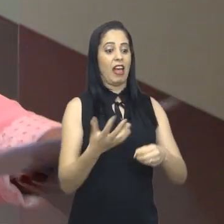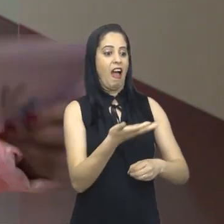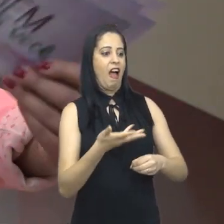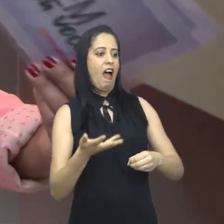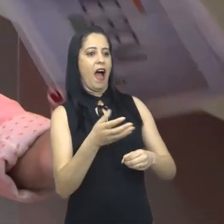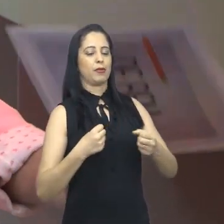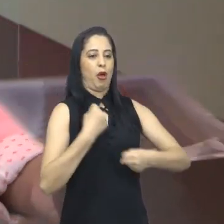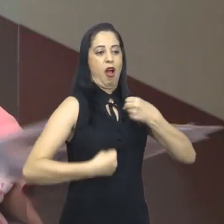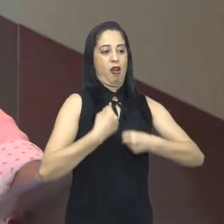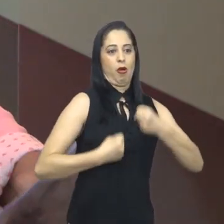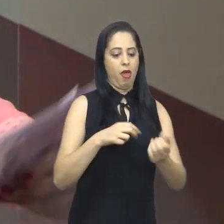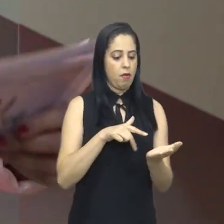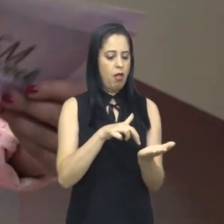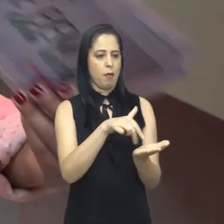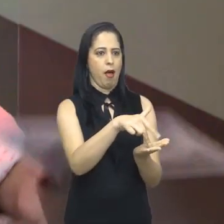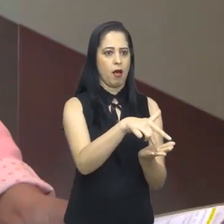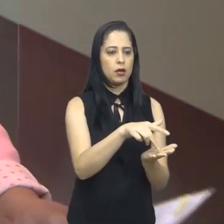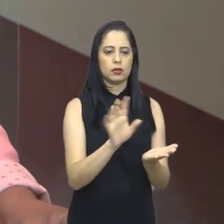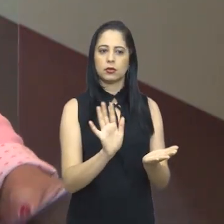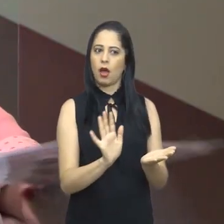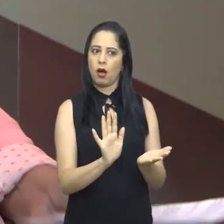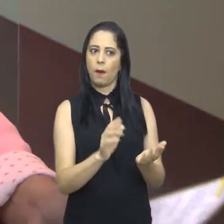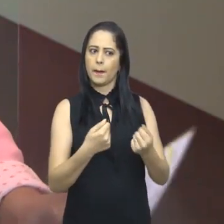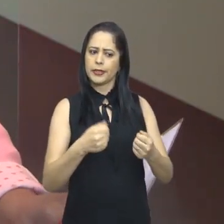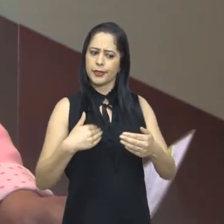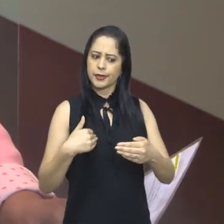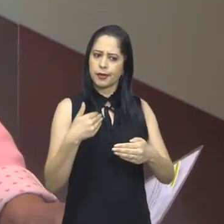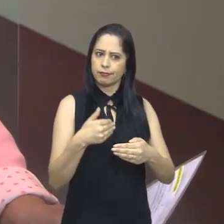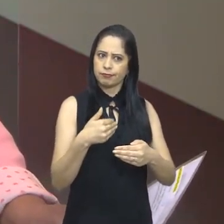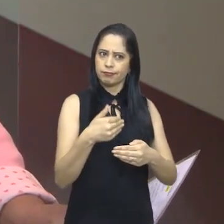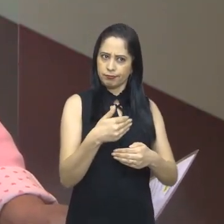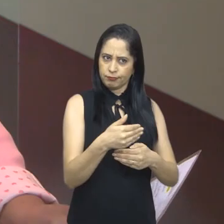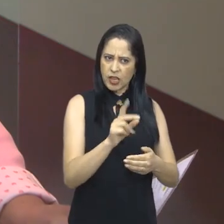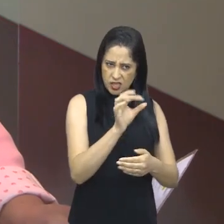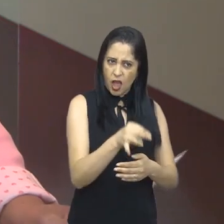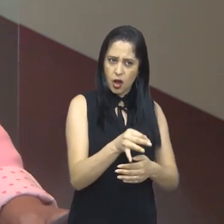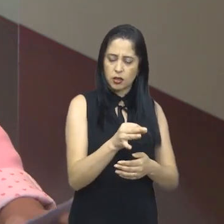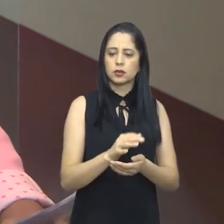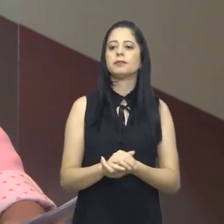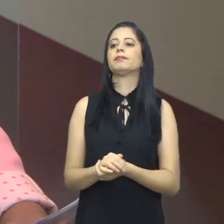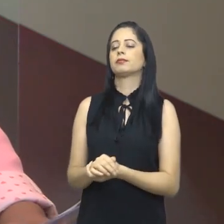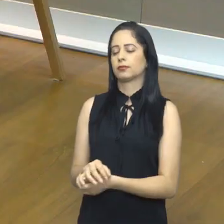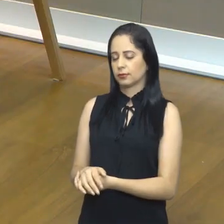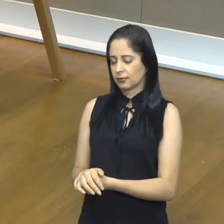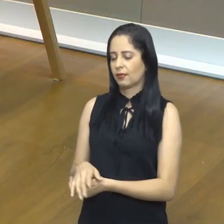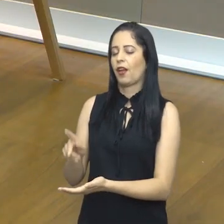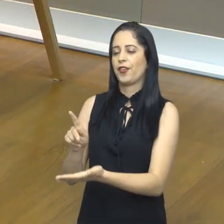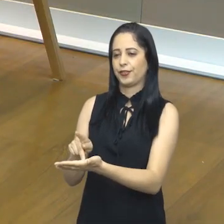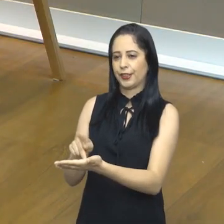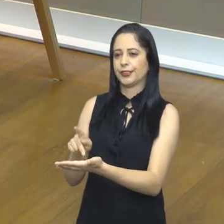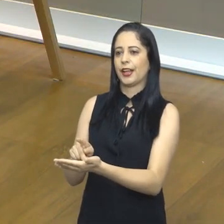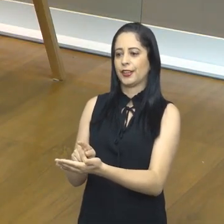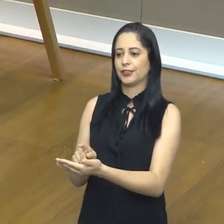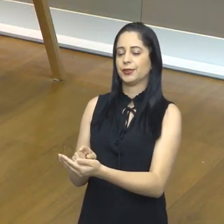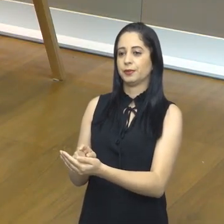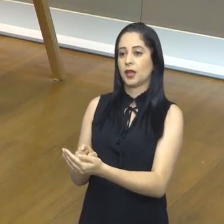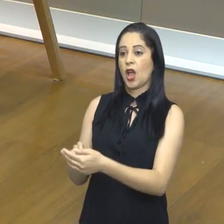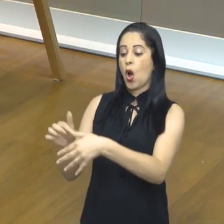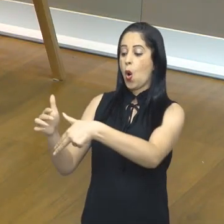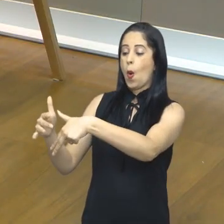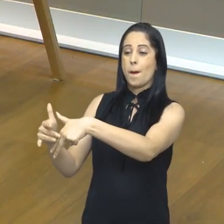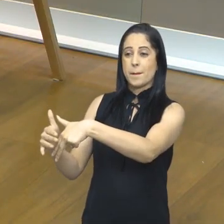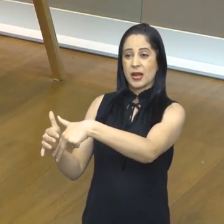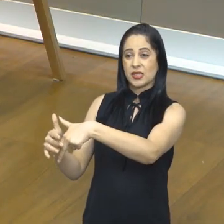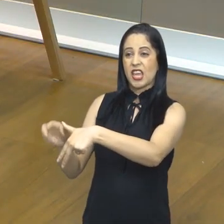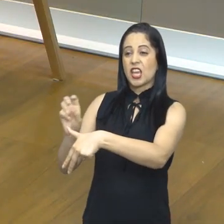que está acostumada a fazer atividades físicas, correr, caminhar, ela tem que começar aos poucos? Exatamente, e essa é uma das queixas